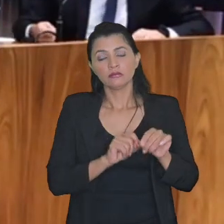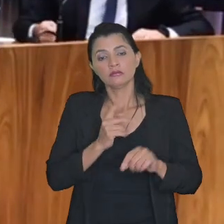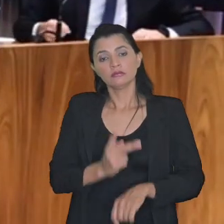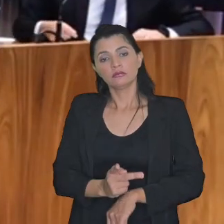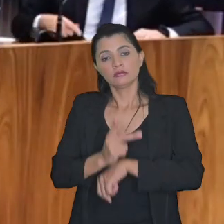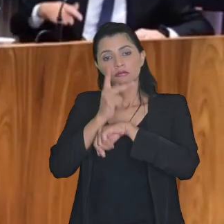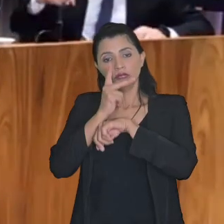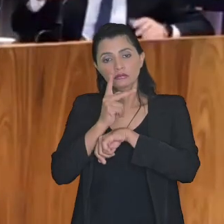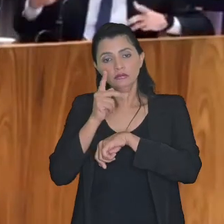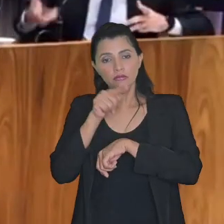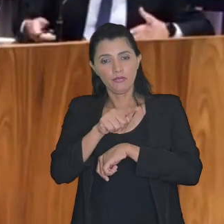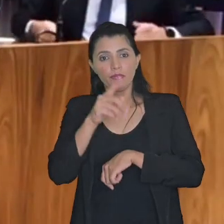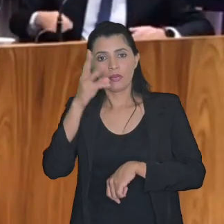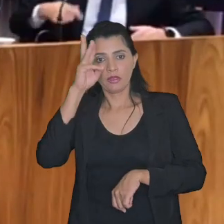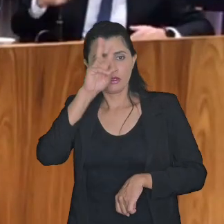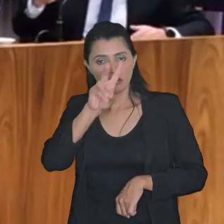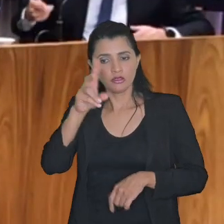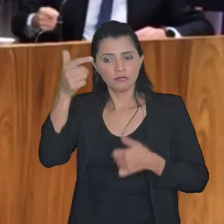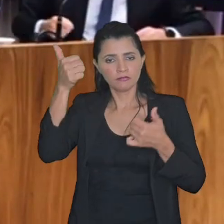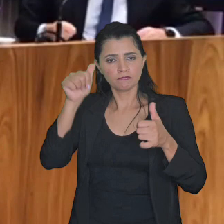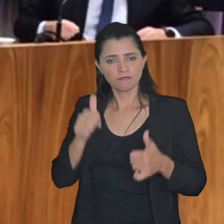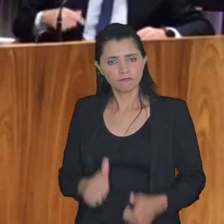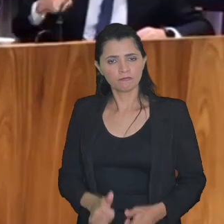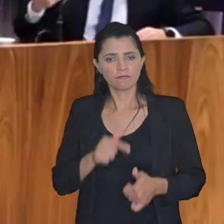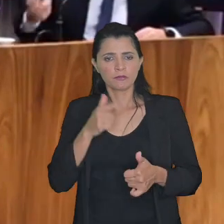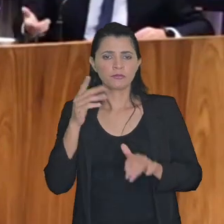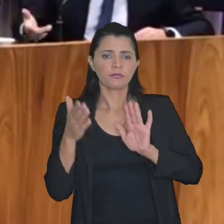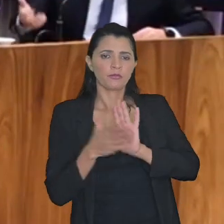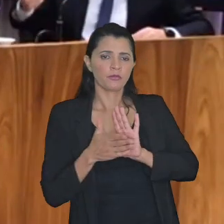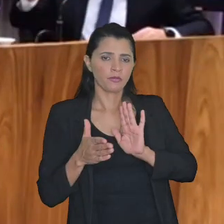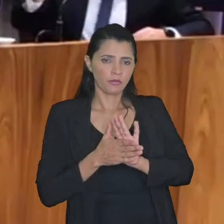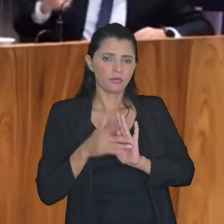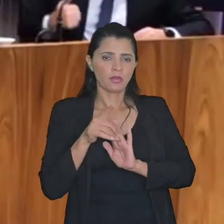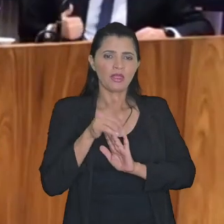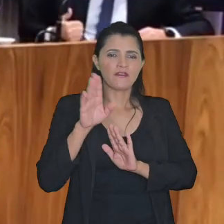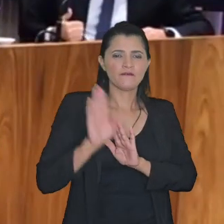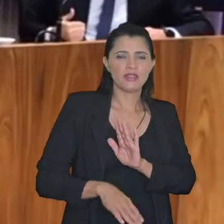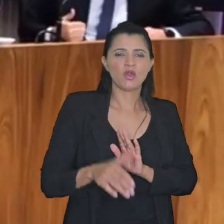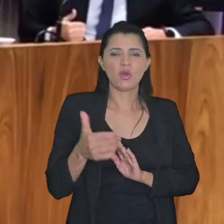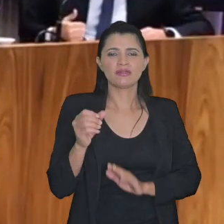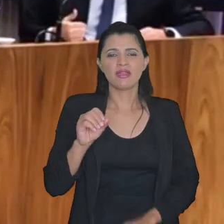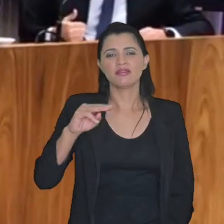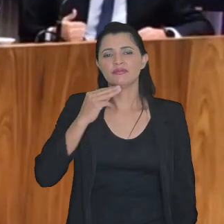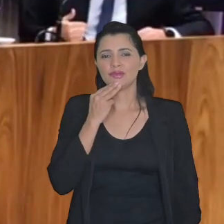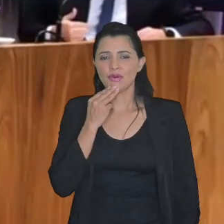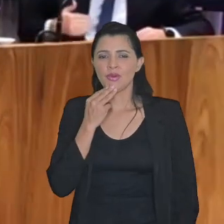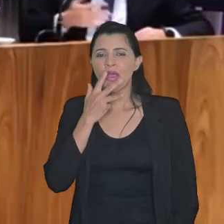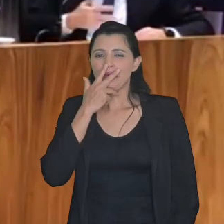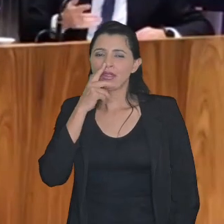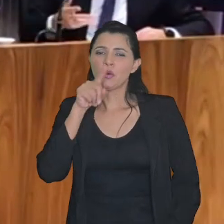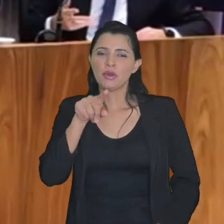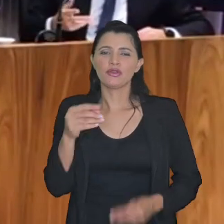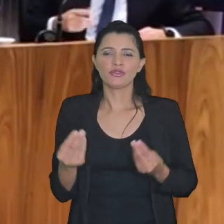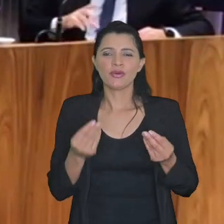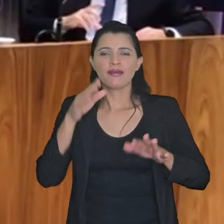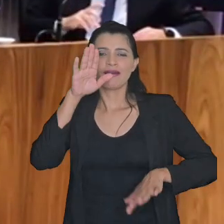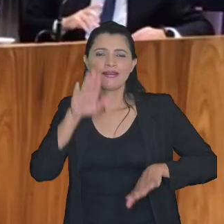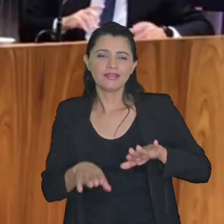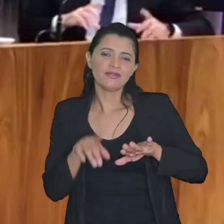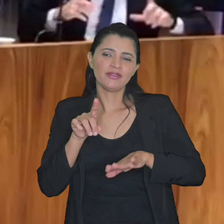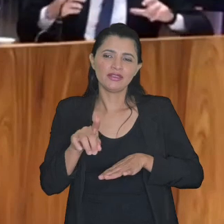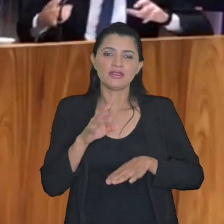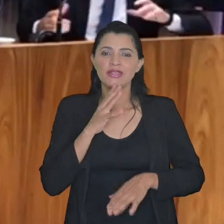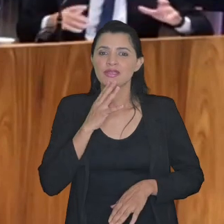a procuradoria no prazo de três dias analisasse uma proposta de transação inferior a dez milhões então acho que às vezes até